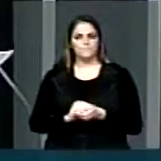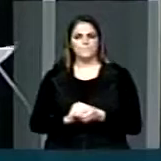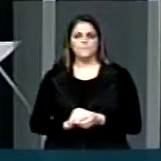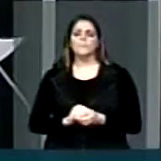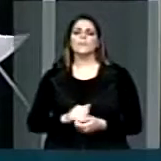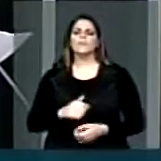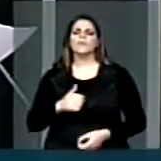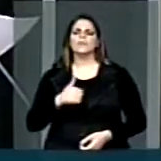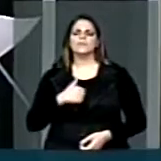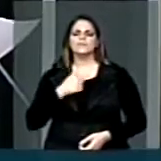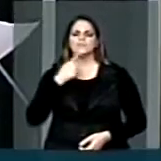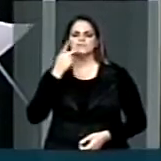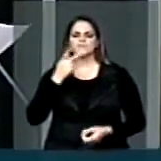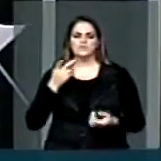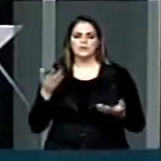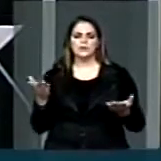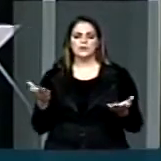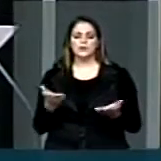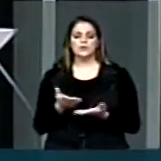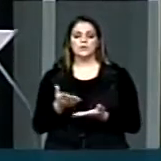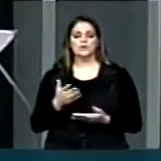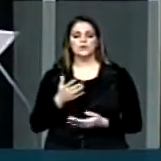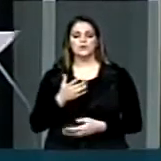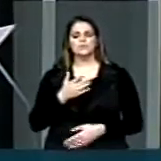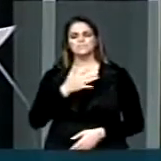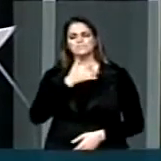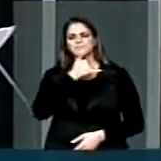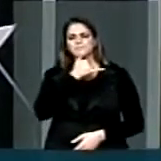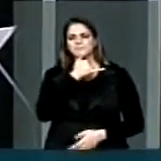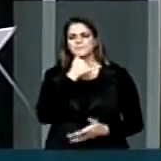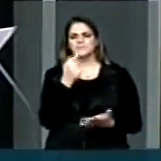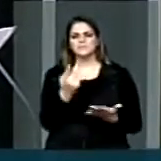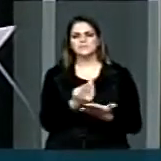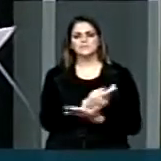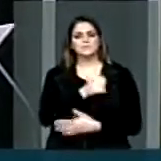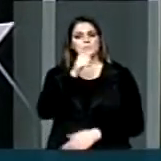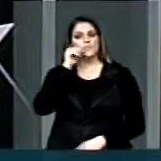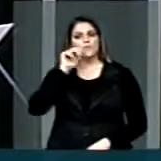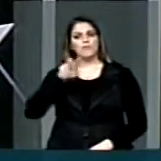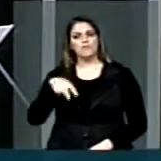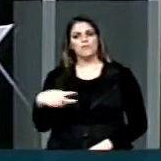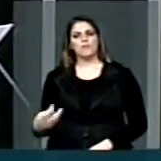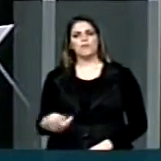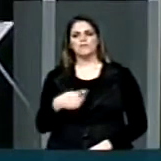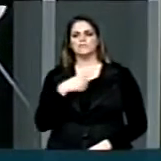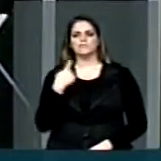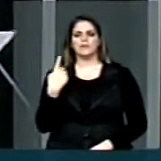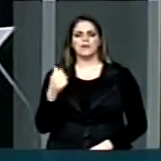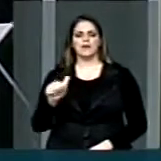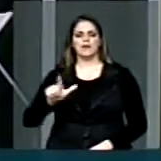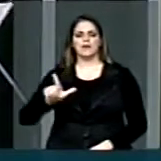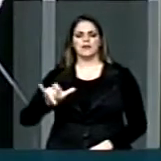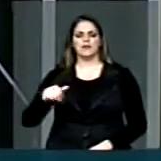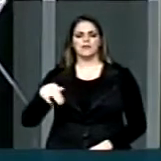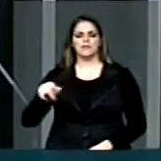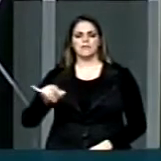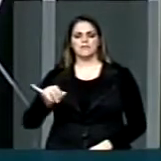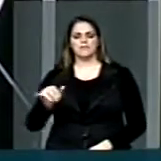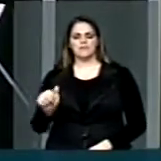Quero apresentar aqui um voto de pesar pelo falecimento da Alineia Augusta Silva Espolador.